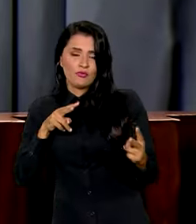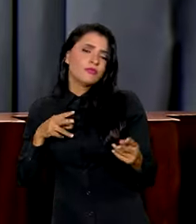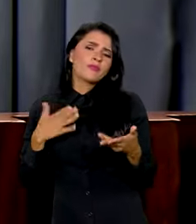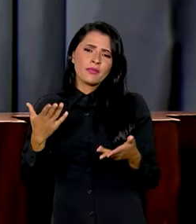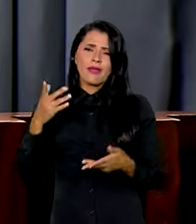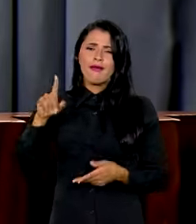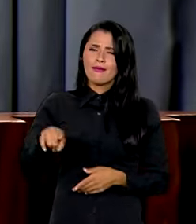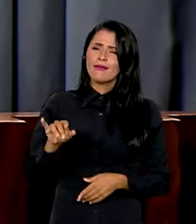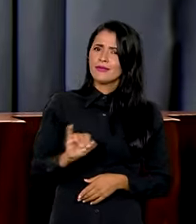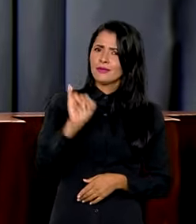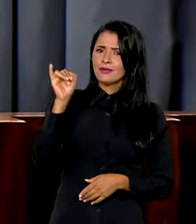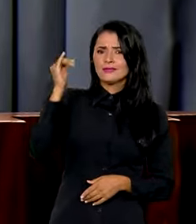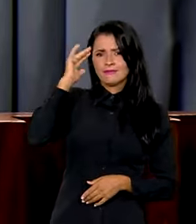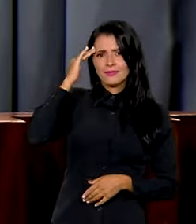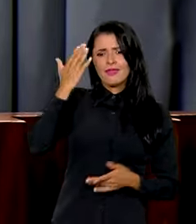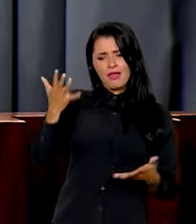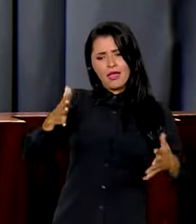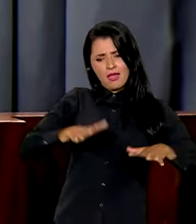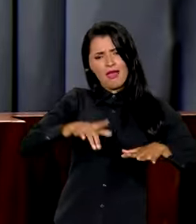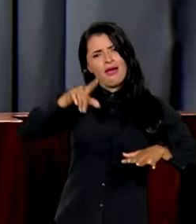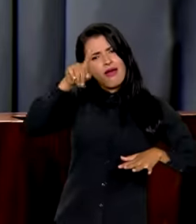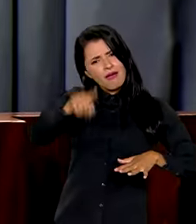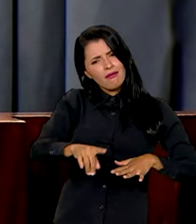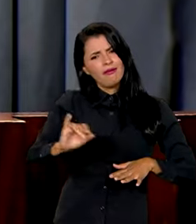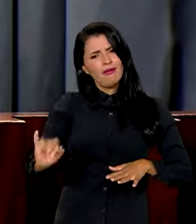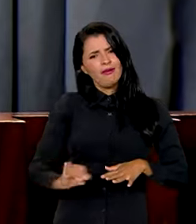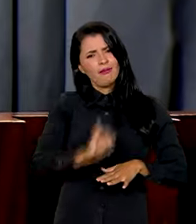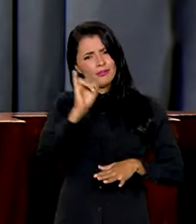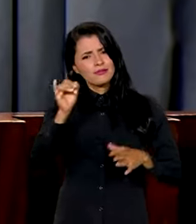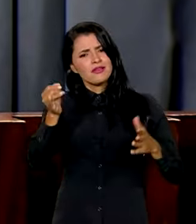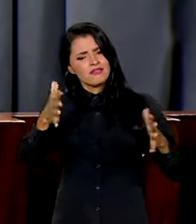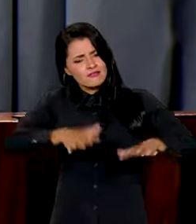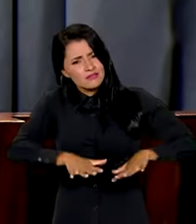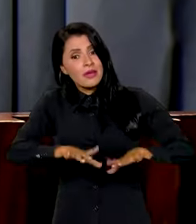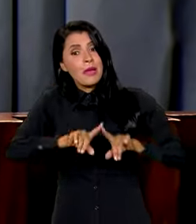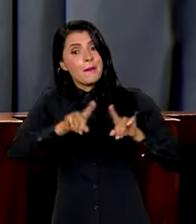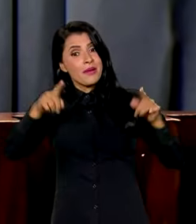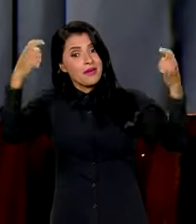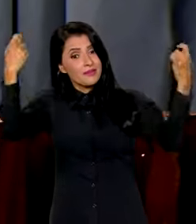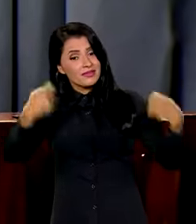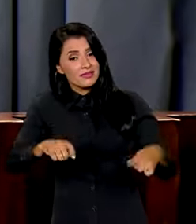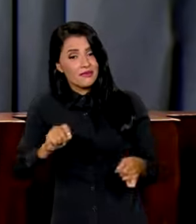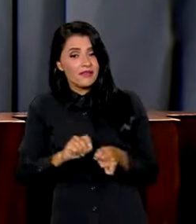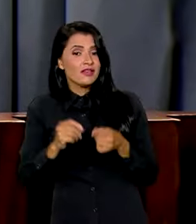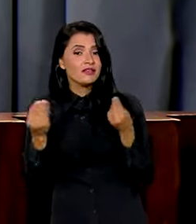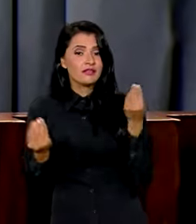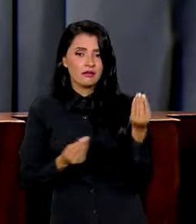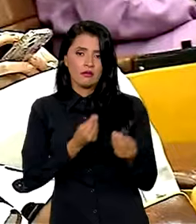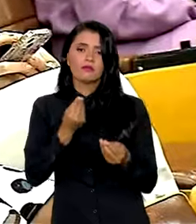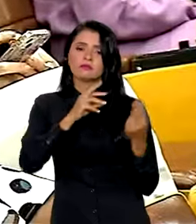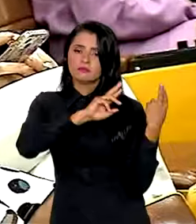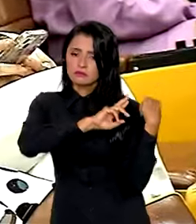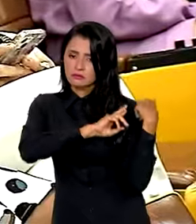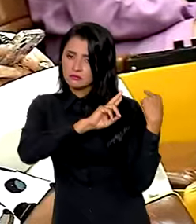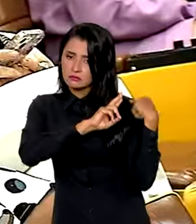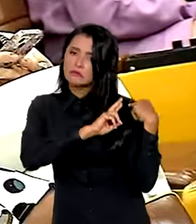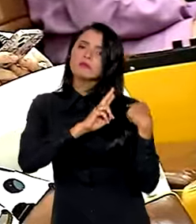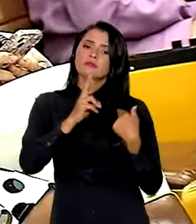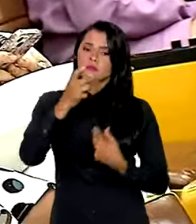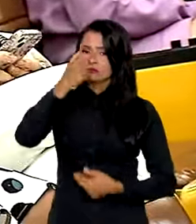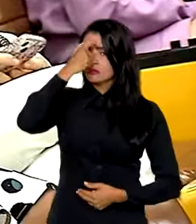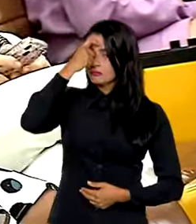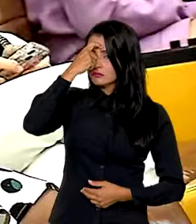que a inclusão, sim, é importante. A inclusão digital é importante, mas que ela tem que ser feita com responsabilidade, com